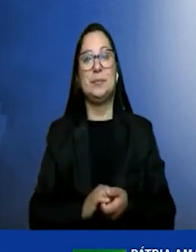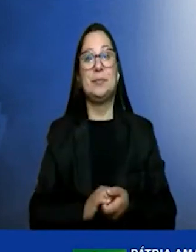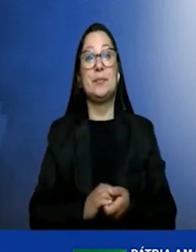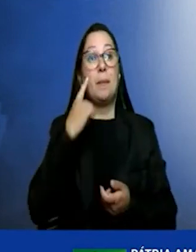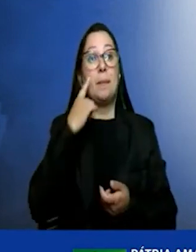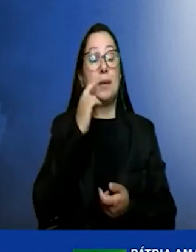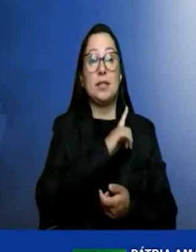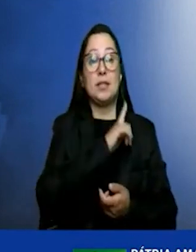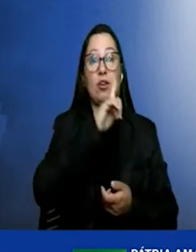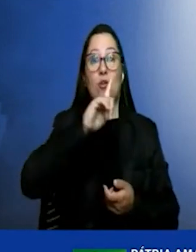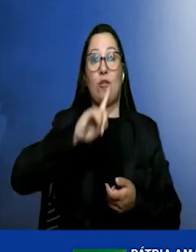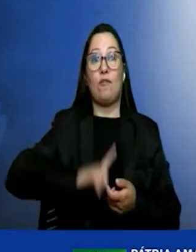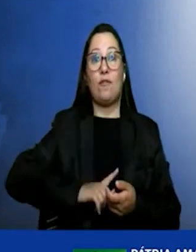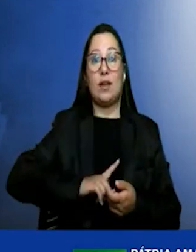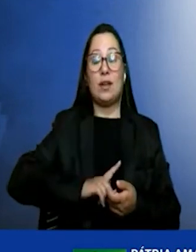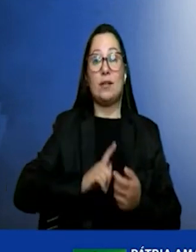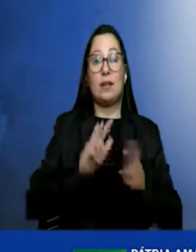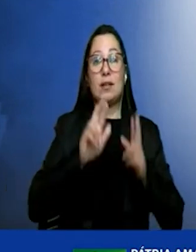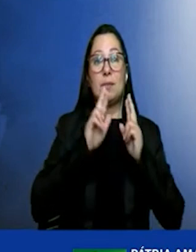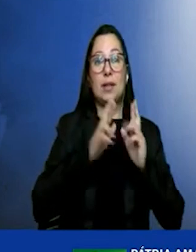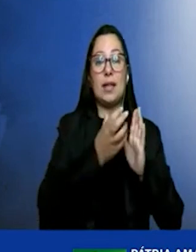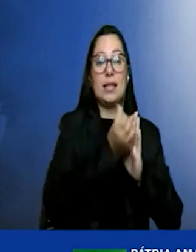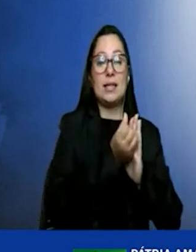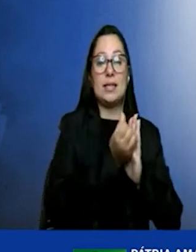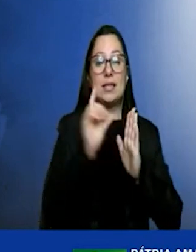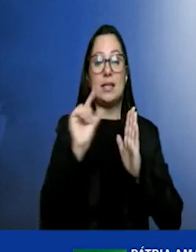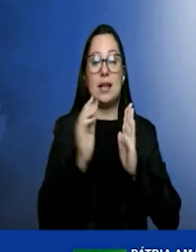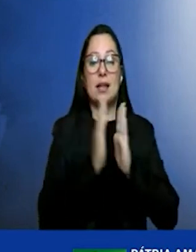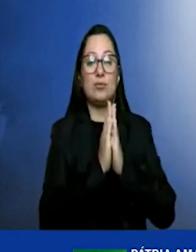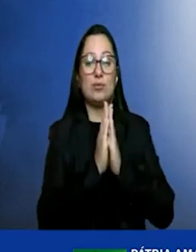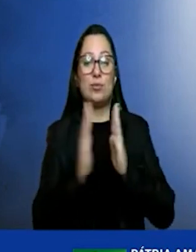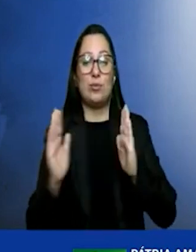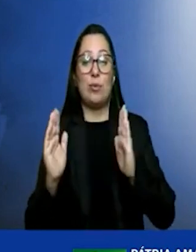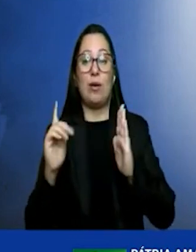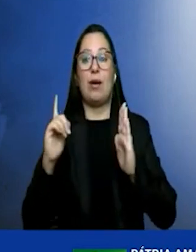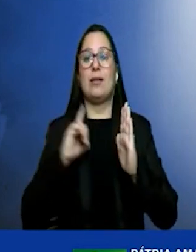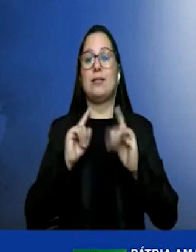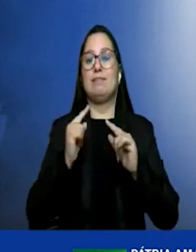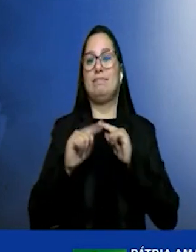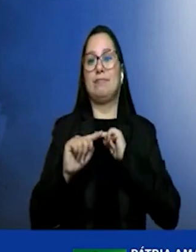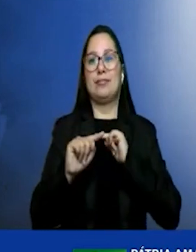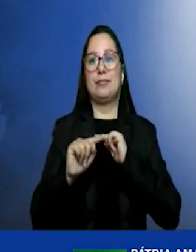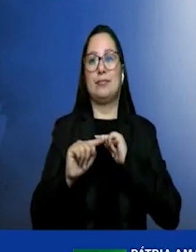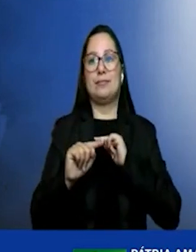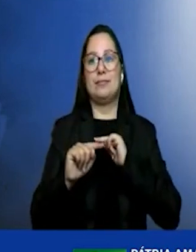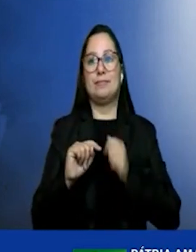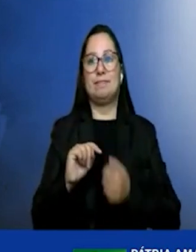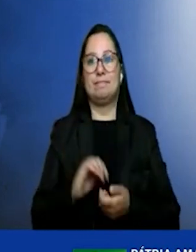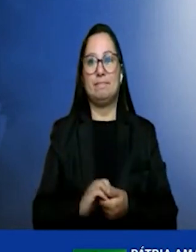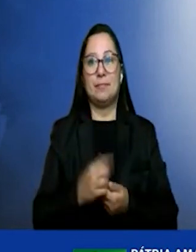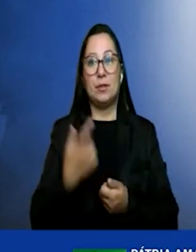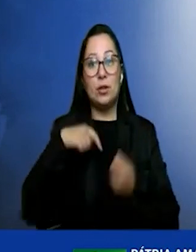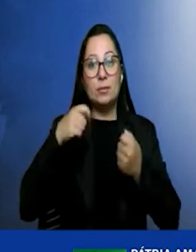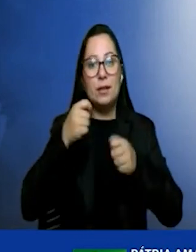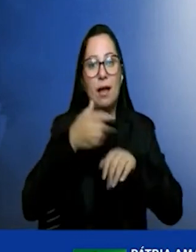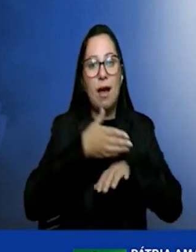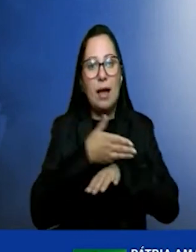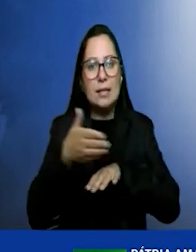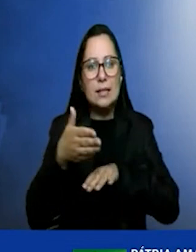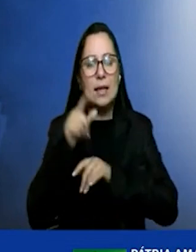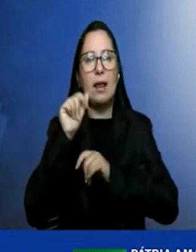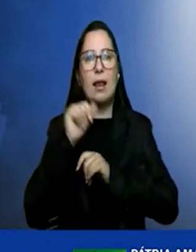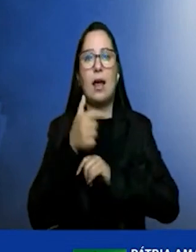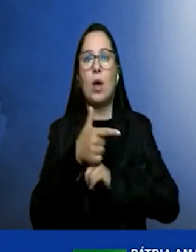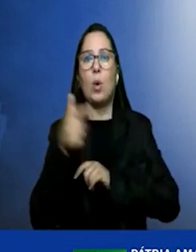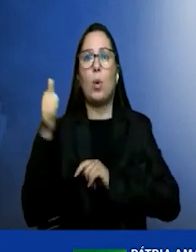6 a 10 anos que vai ter maturidade então há um descompasso e a gente precisa acelerar esses demais stakeholders